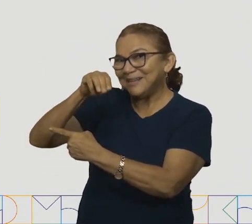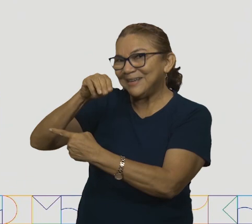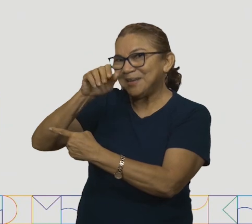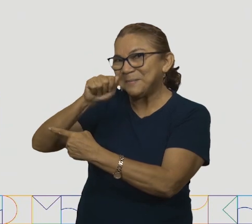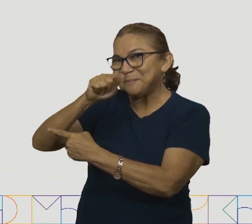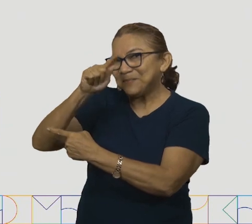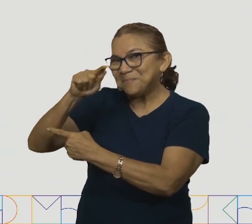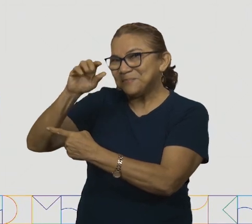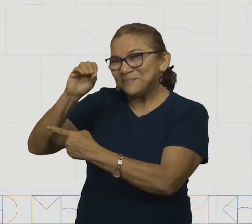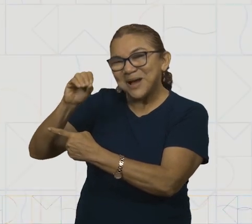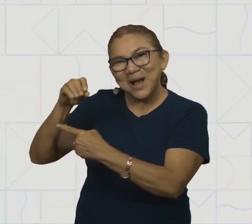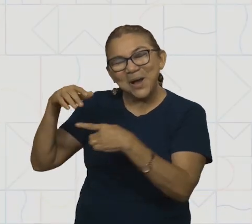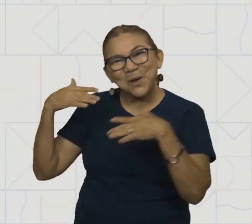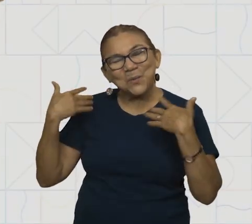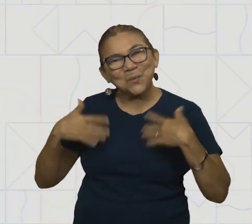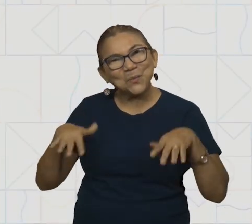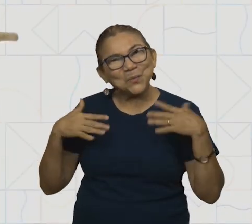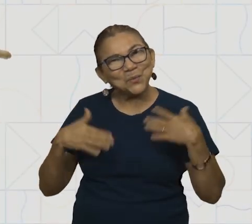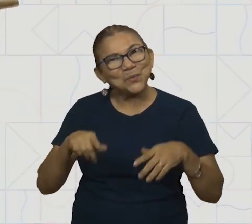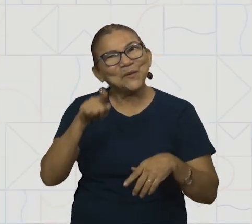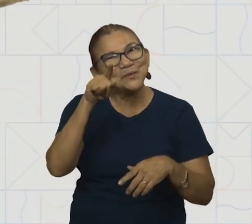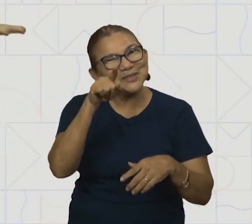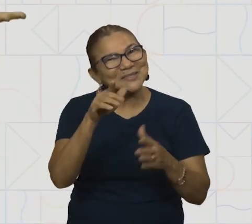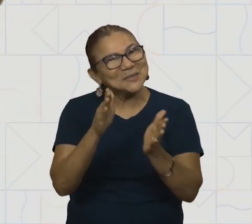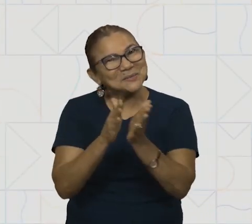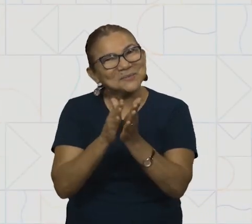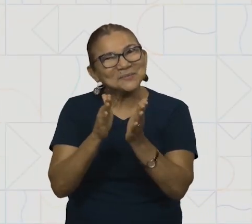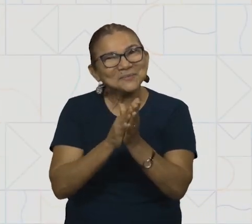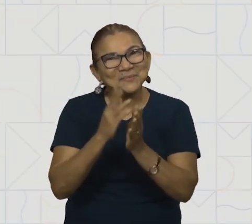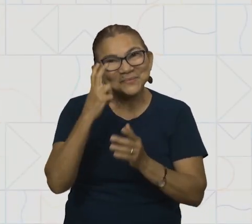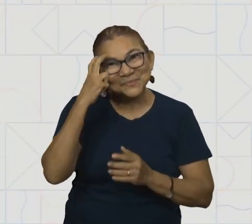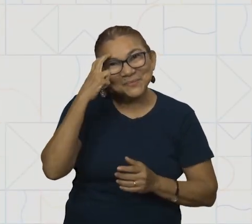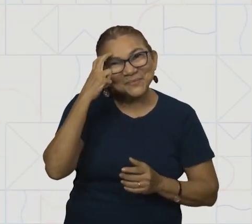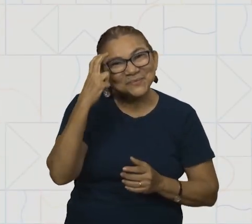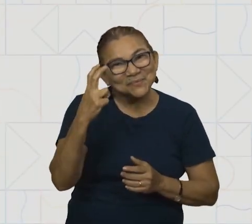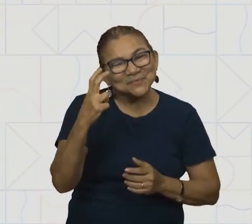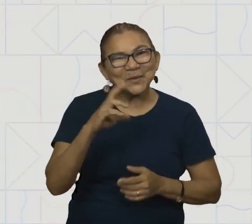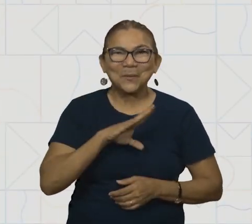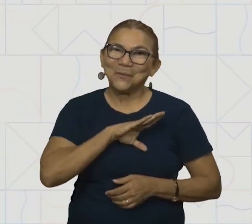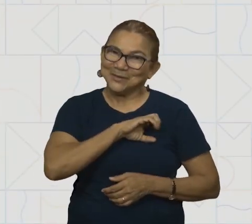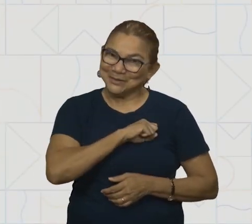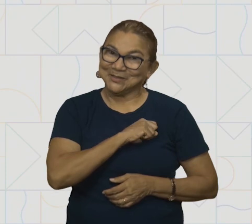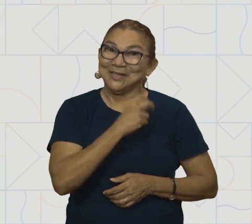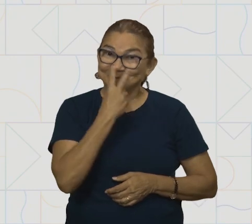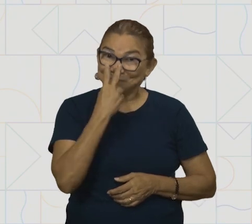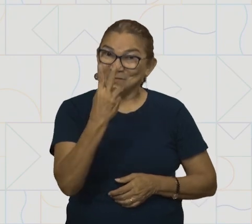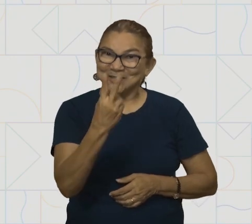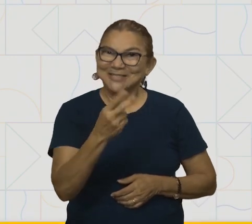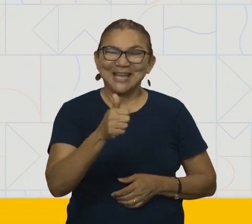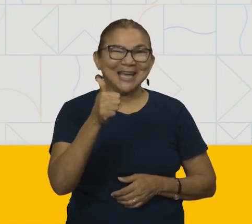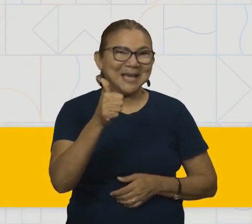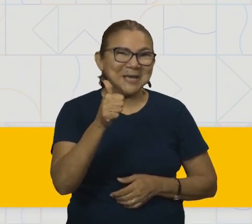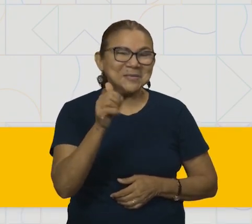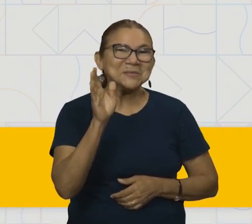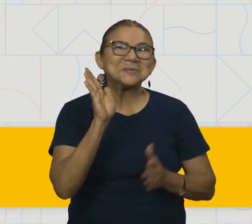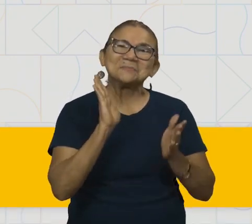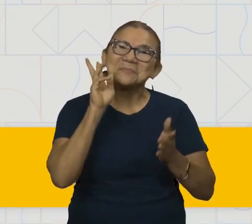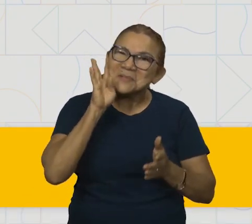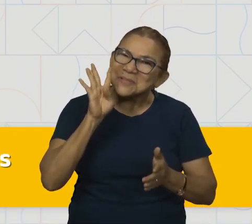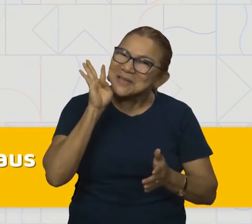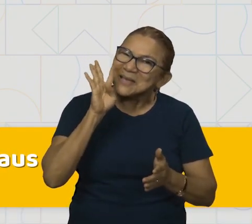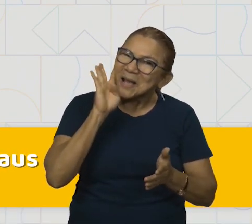Nossa, crianças, vocês arrasam demais. Gostei de ver que vocês hoje foram os